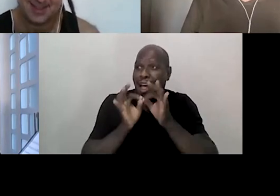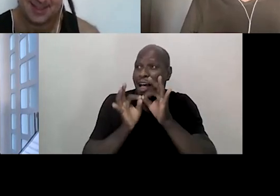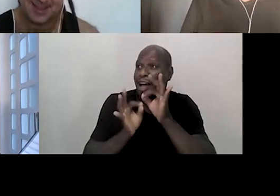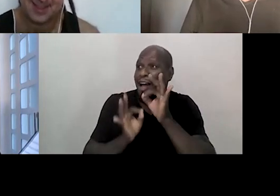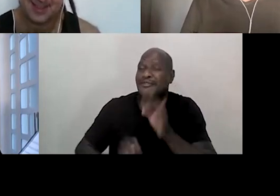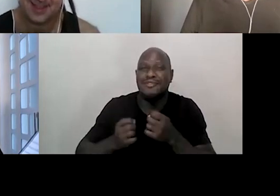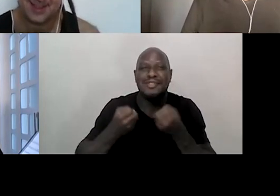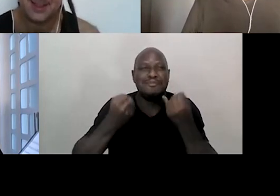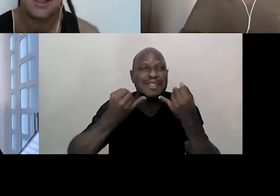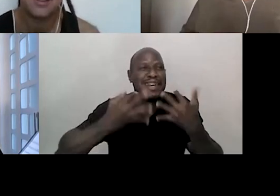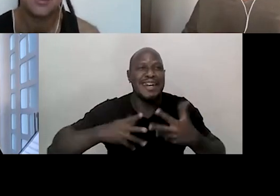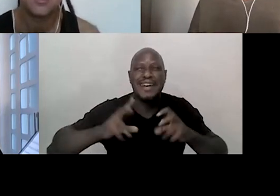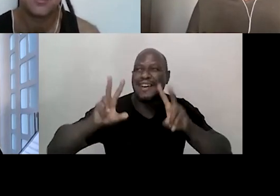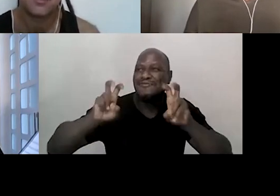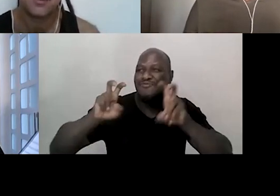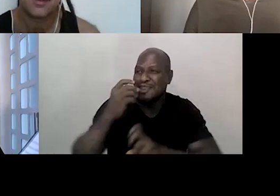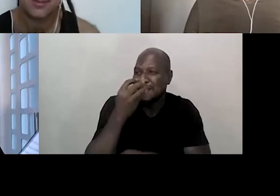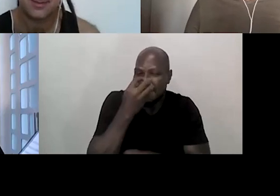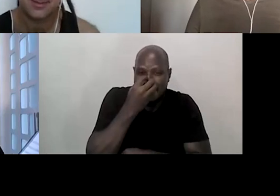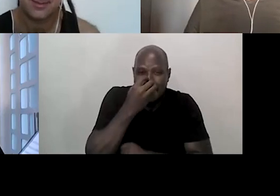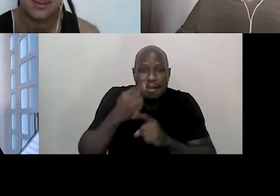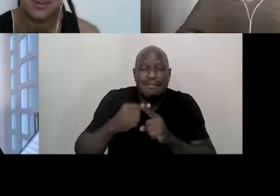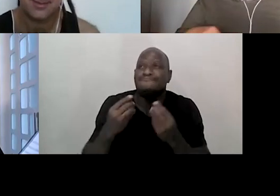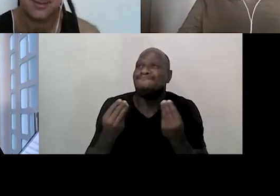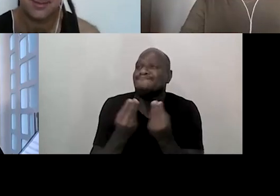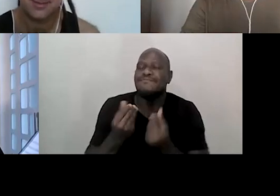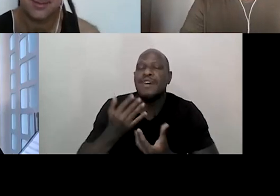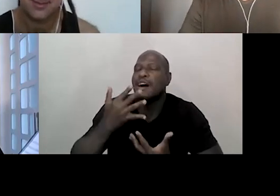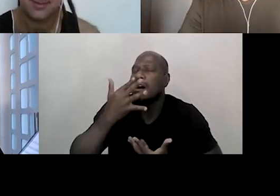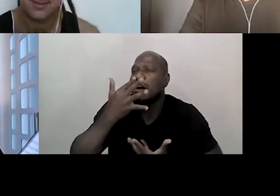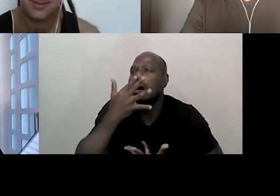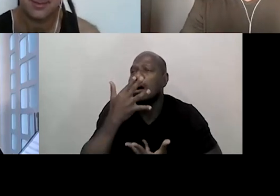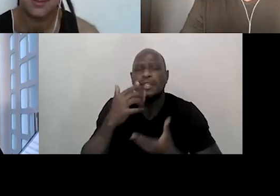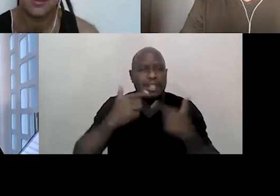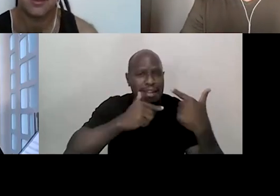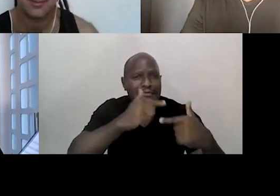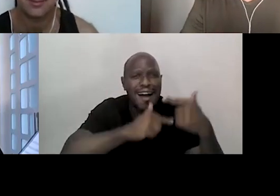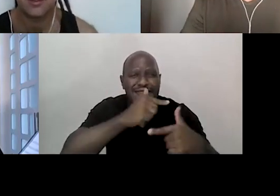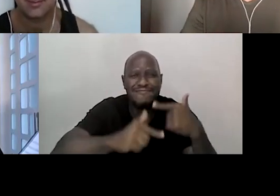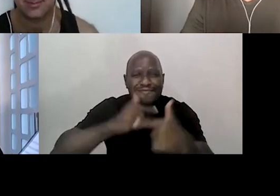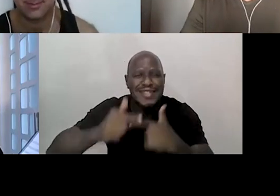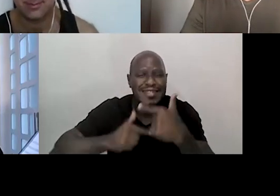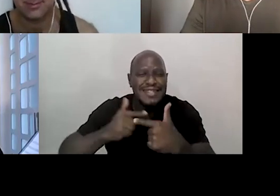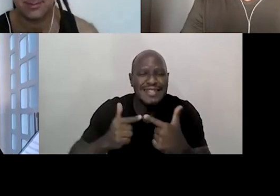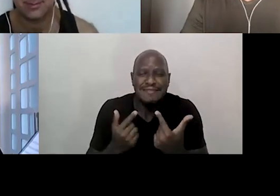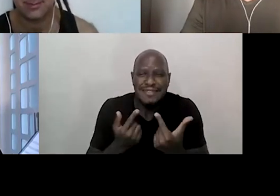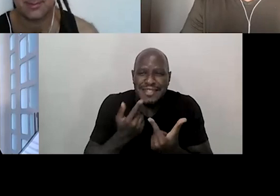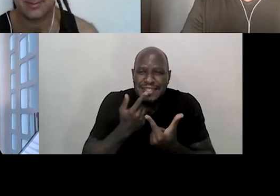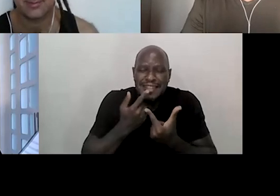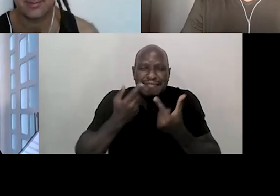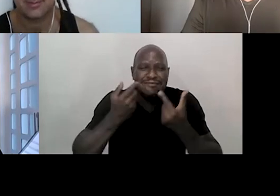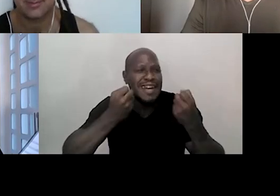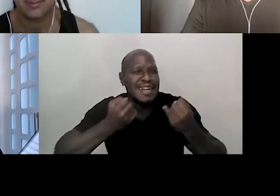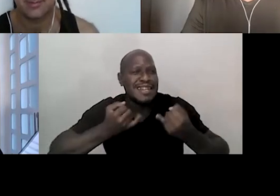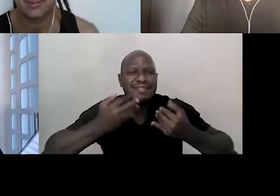palhaço porque para mim é tão, tão, tão fascinante esse trabalho e aí quando eu começo a falar e